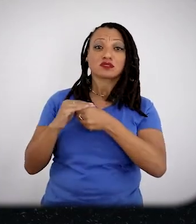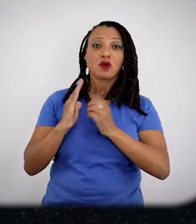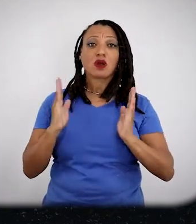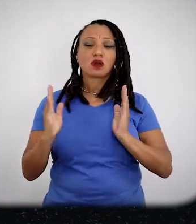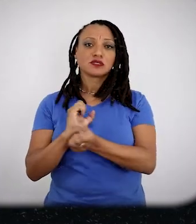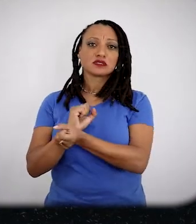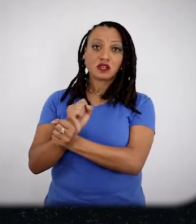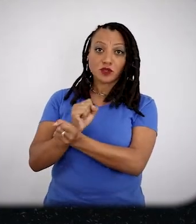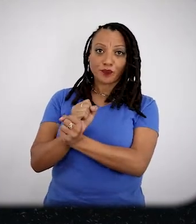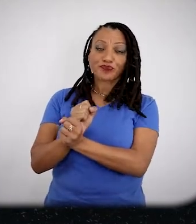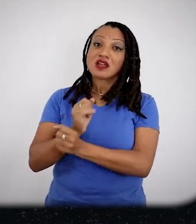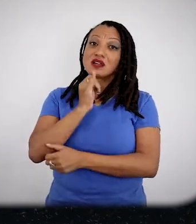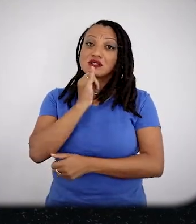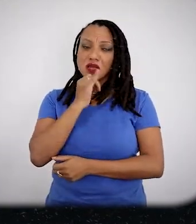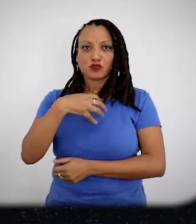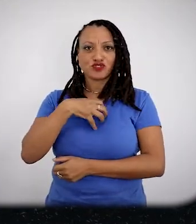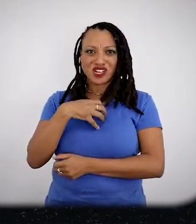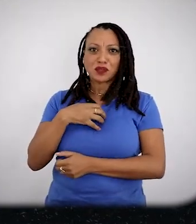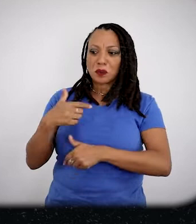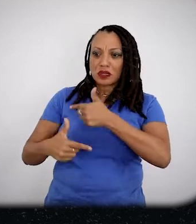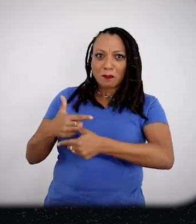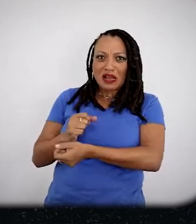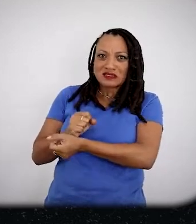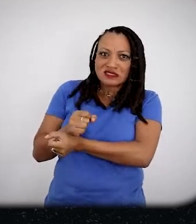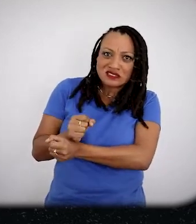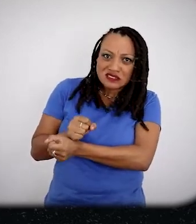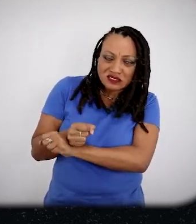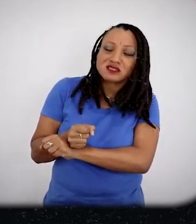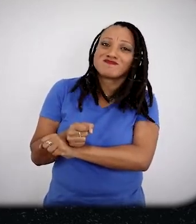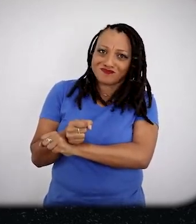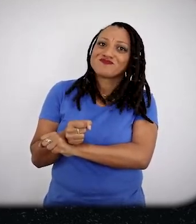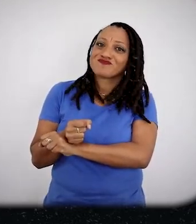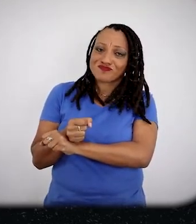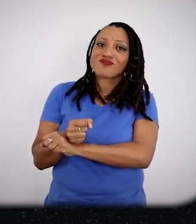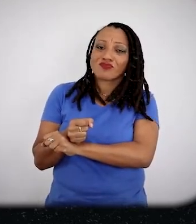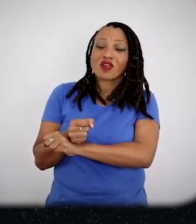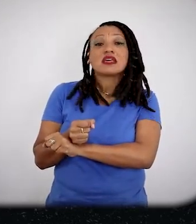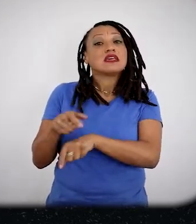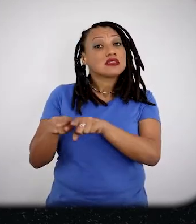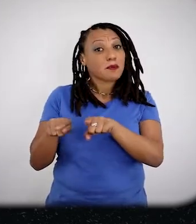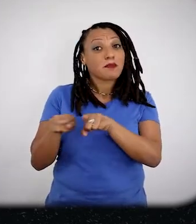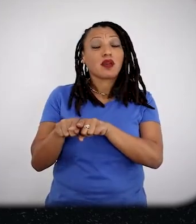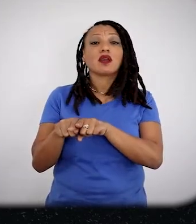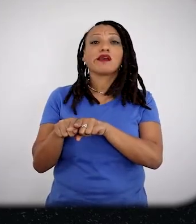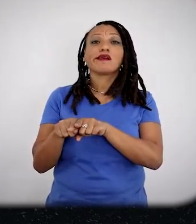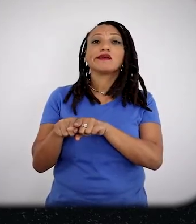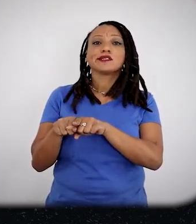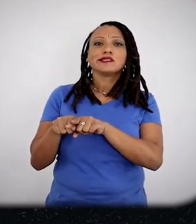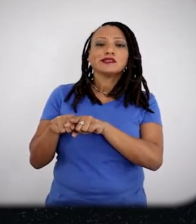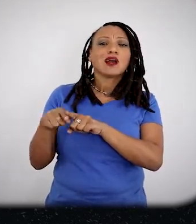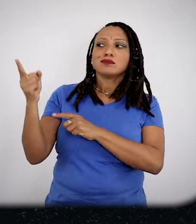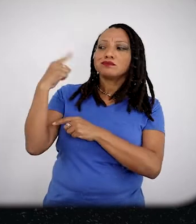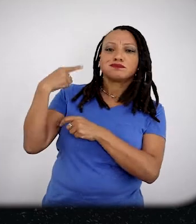opressão durante a escravidão, tanto na condição de escrava, mão de obra, né? Como mão de obra escrava, mas também